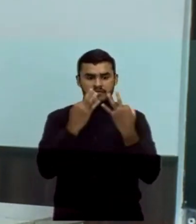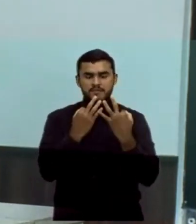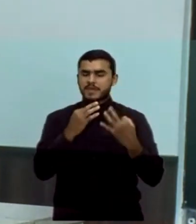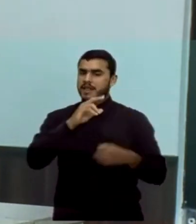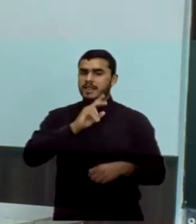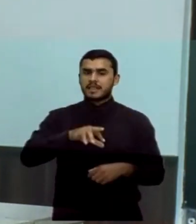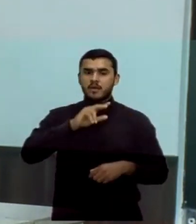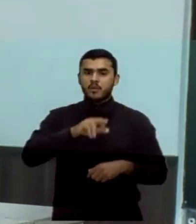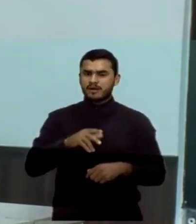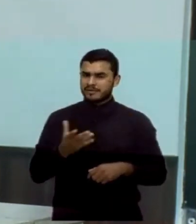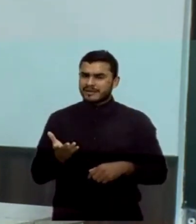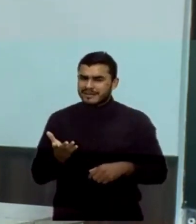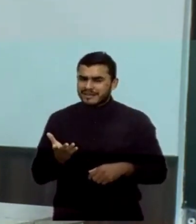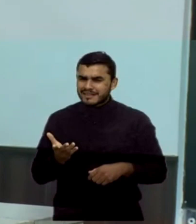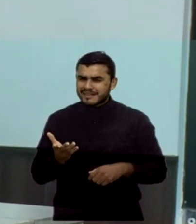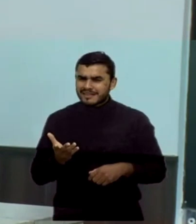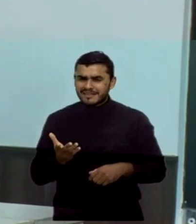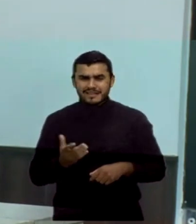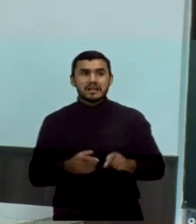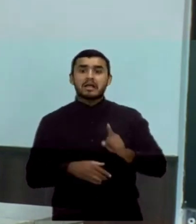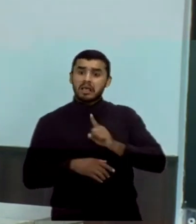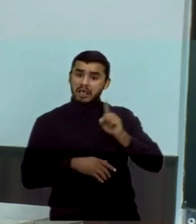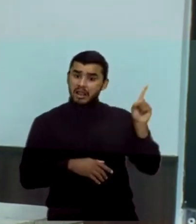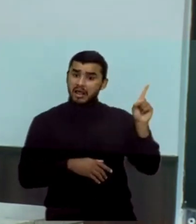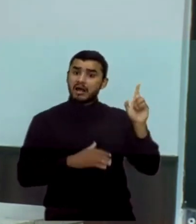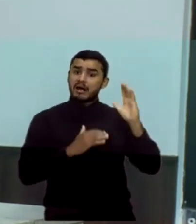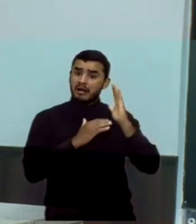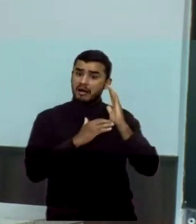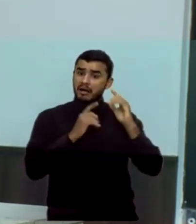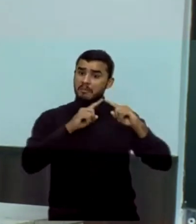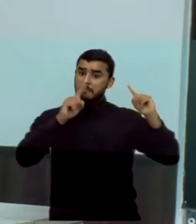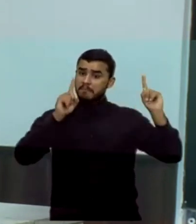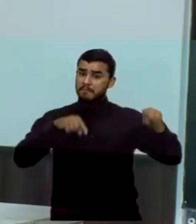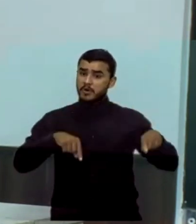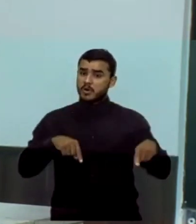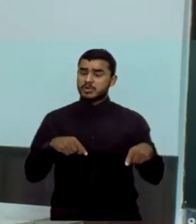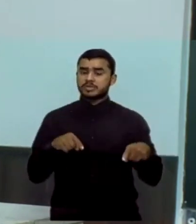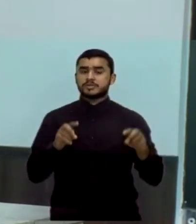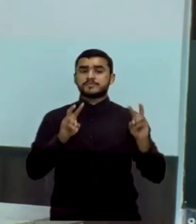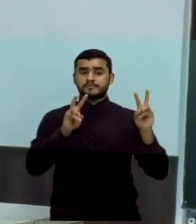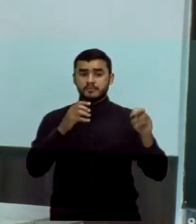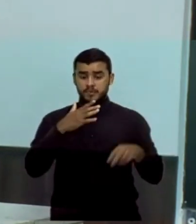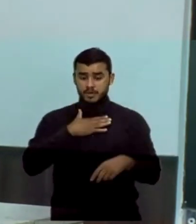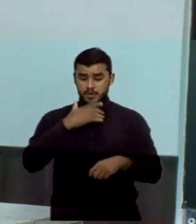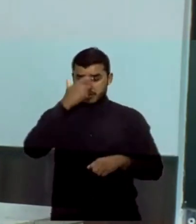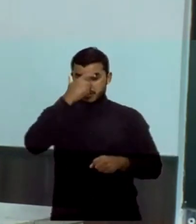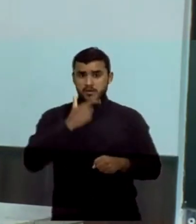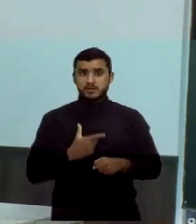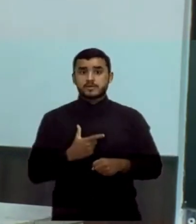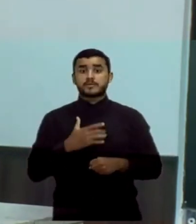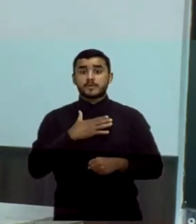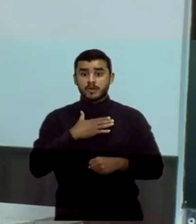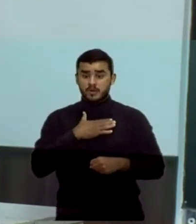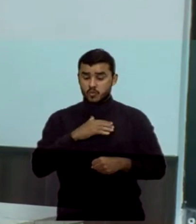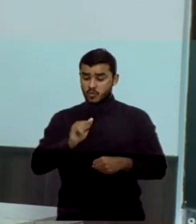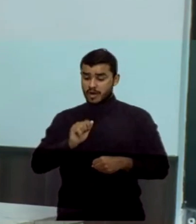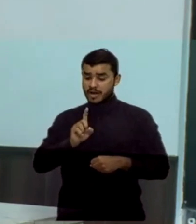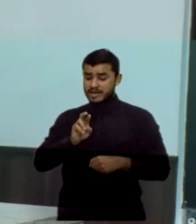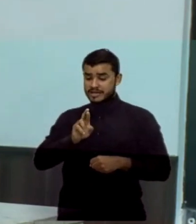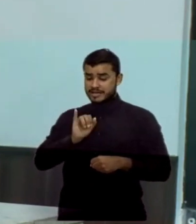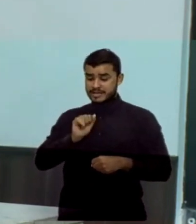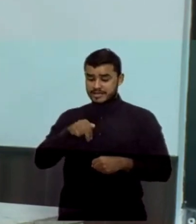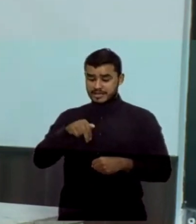Vejamos só, eu, vereadora Adriana, da mandata Nossa